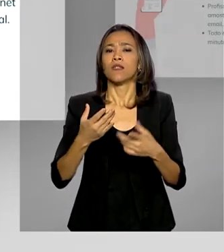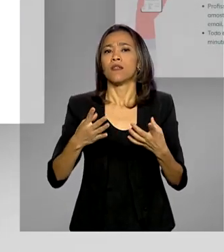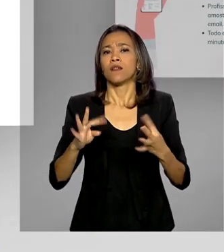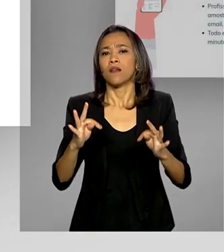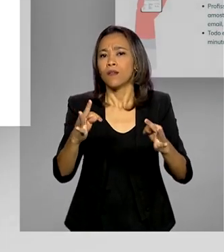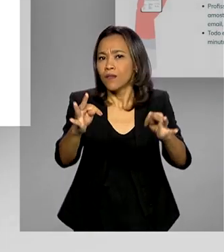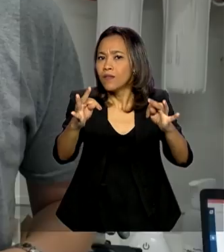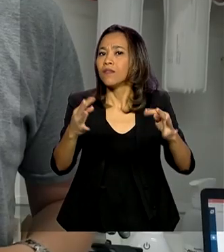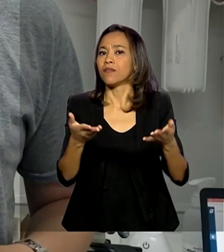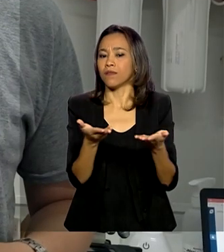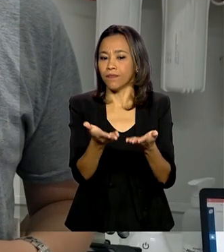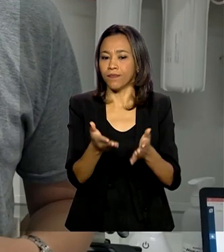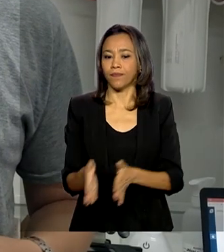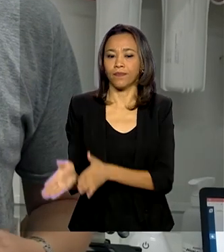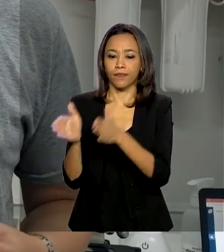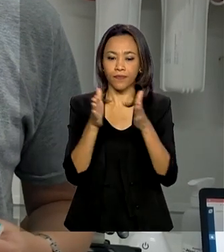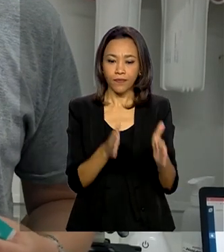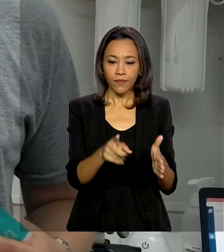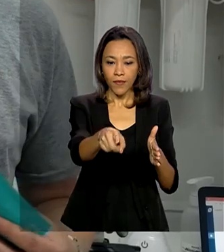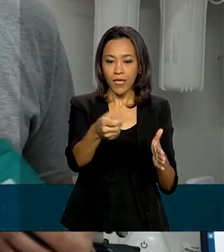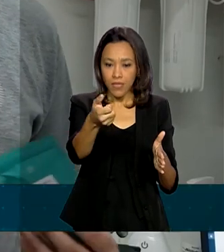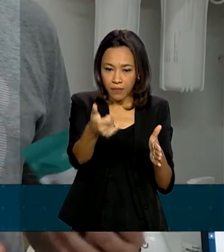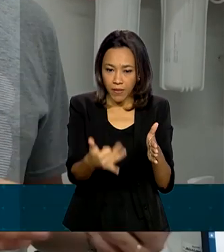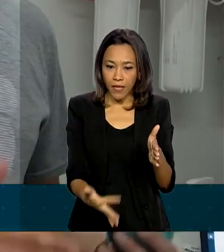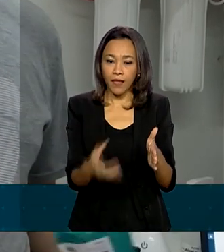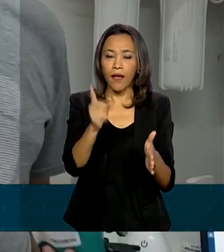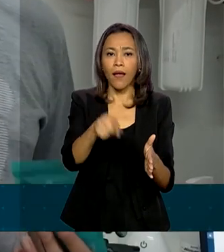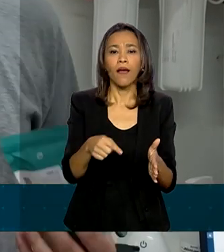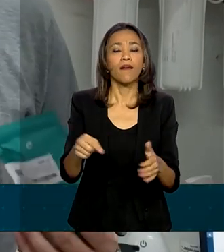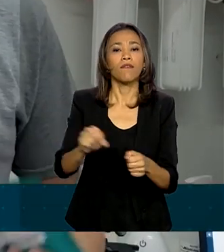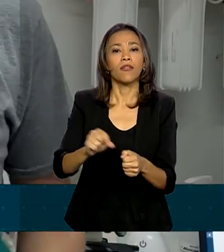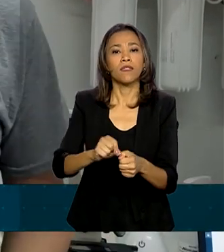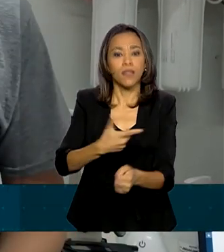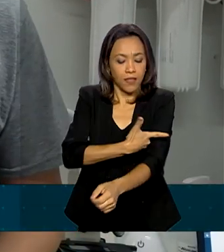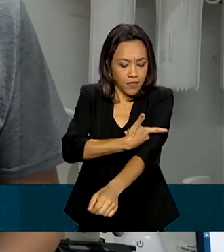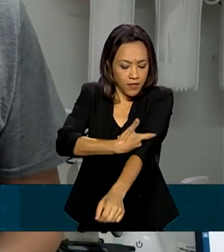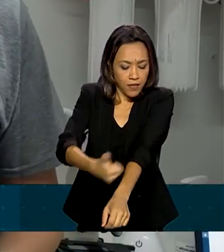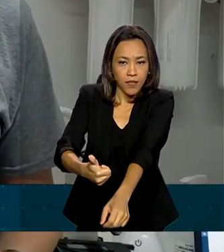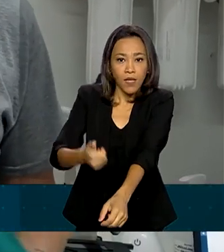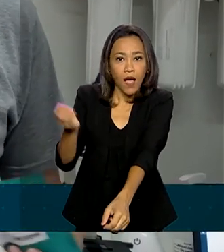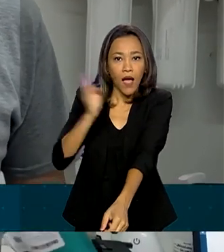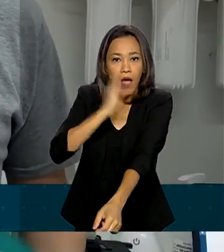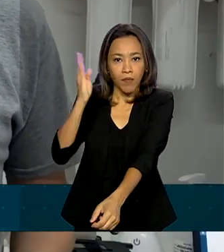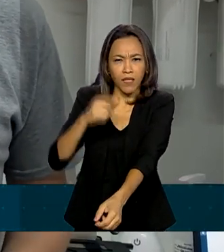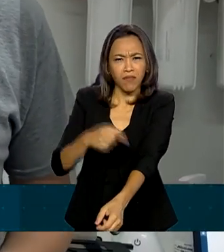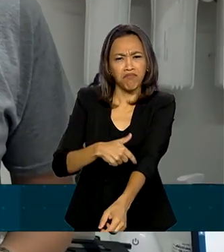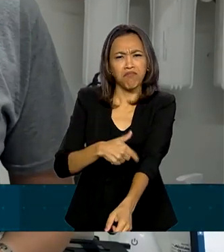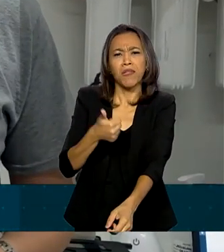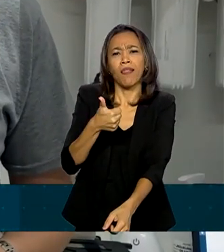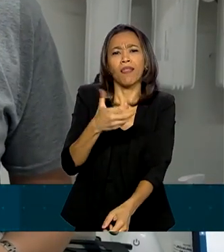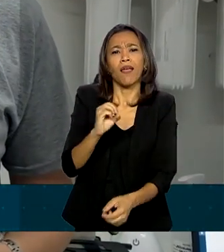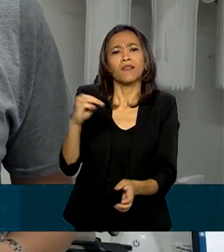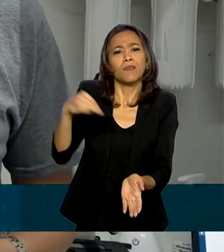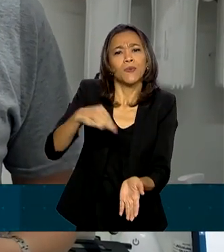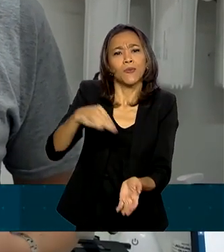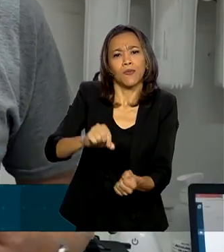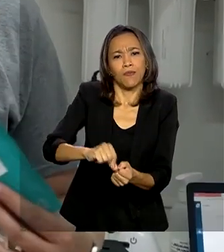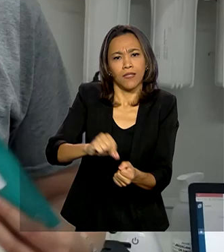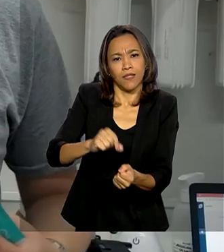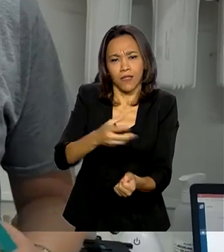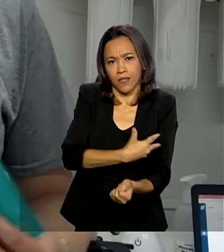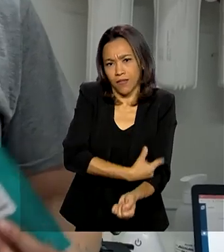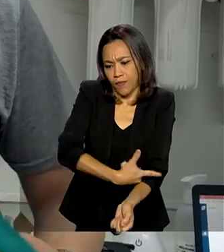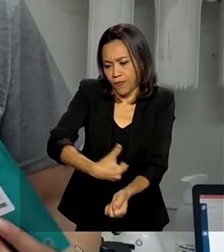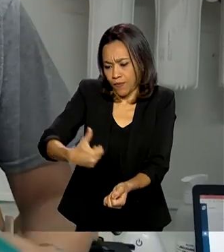Comunicações. A ideia é basicamente fazer exames de sangue de uma forma muito rápida, em 10 minutos, e com